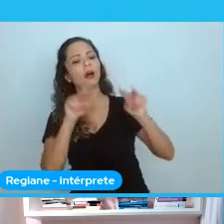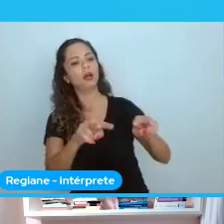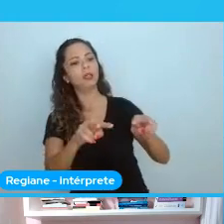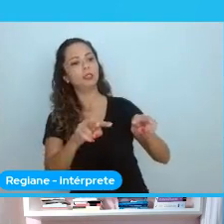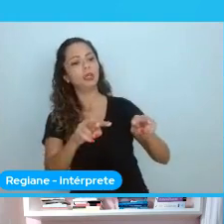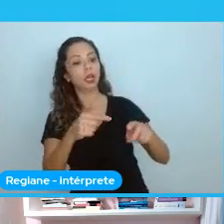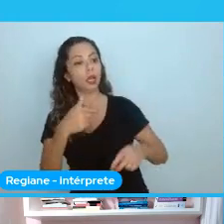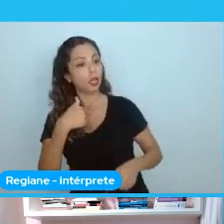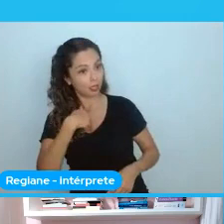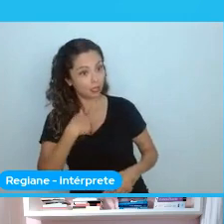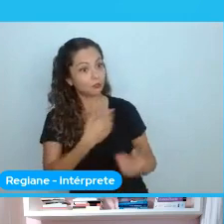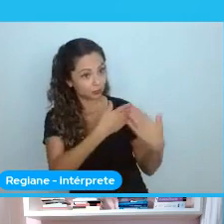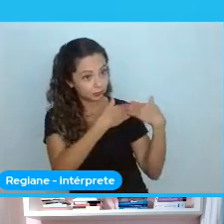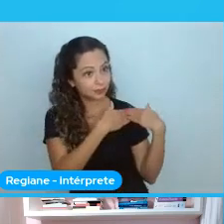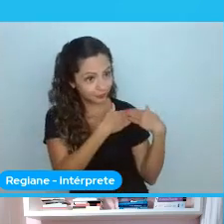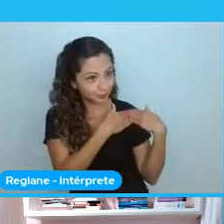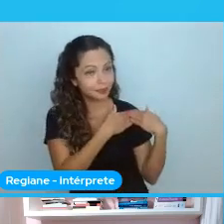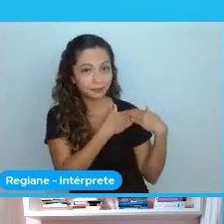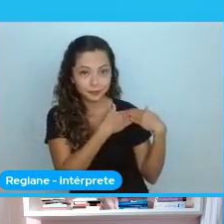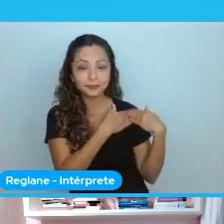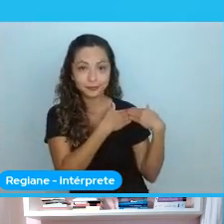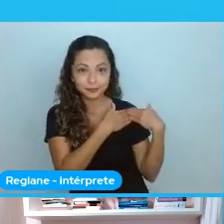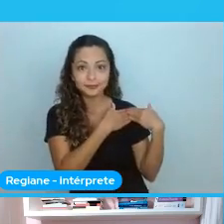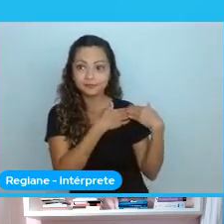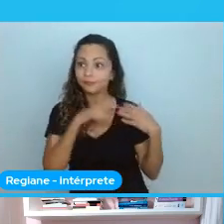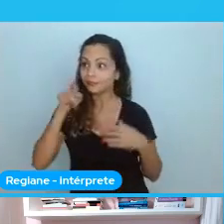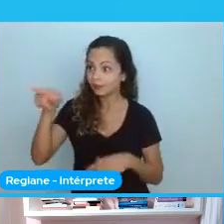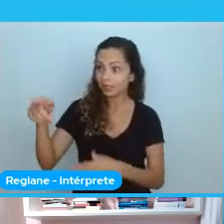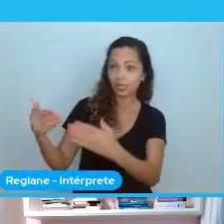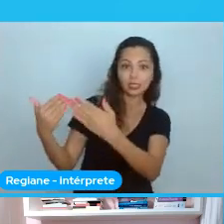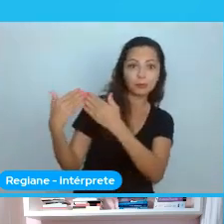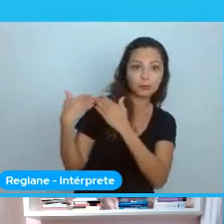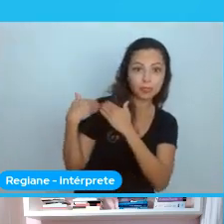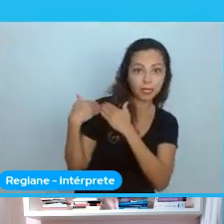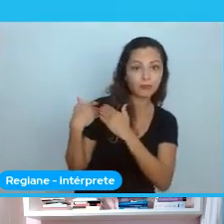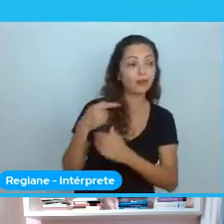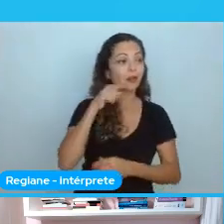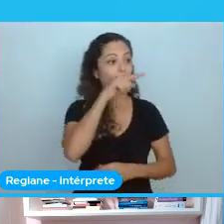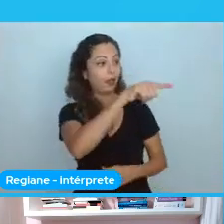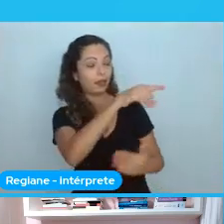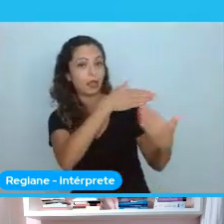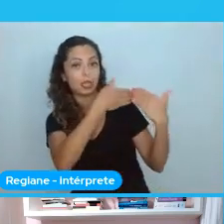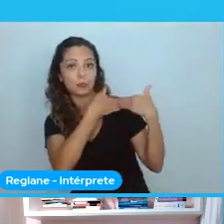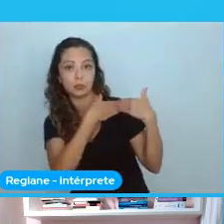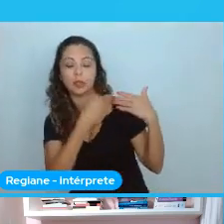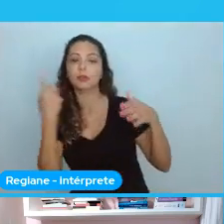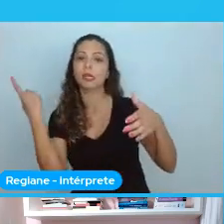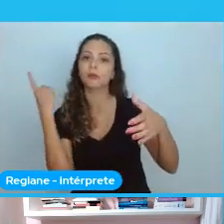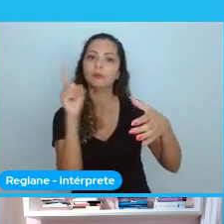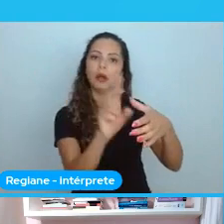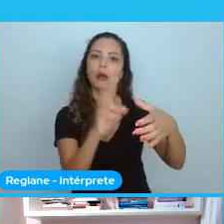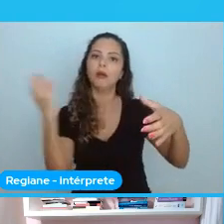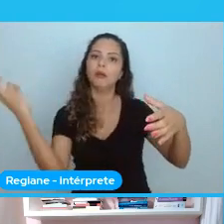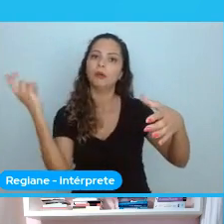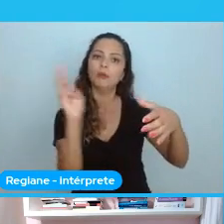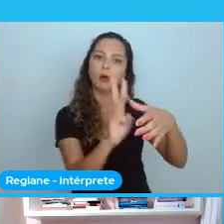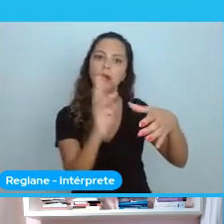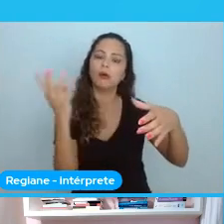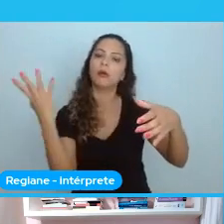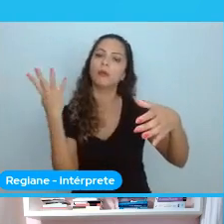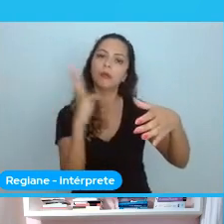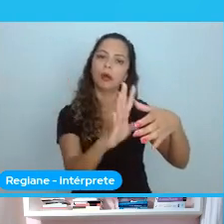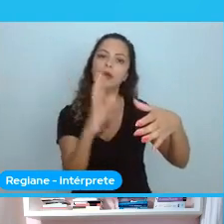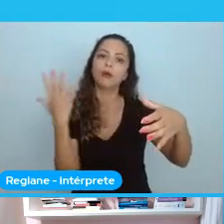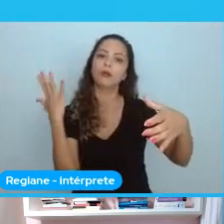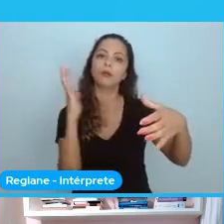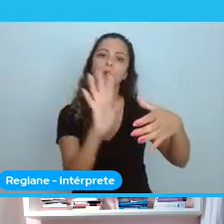participação nessa comunidade. Então, talvez seja interessante... Eu atribuir mais, sabe? Coisas. Eu controlar